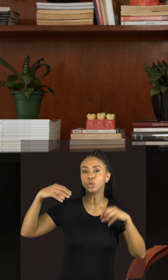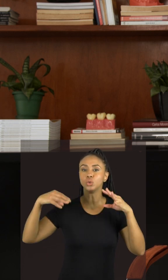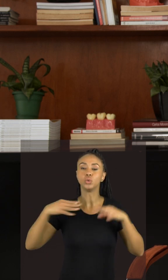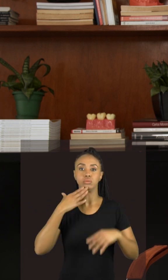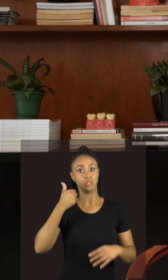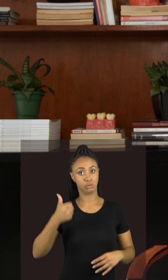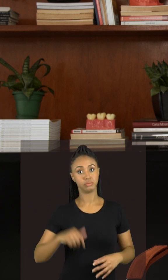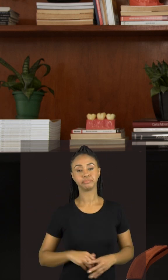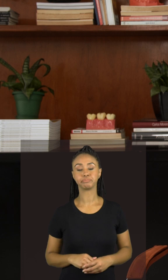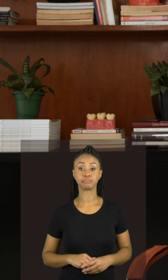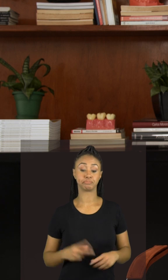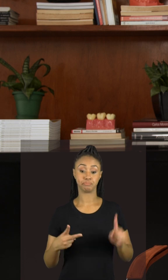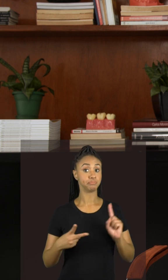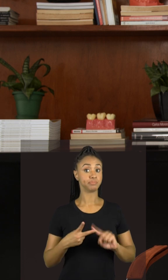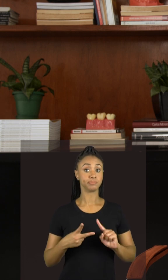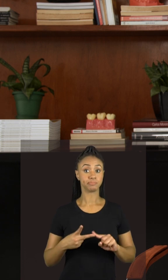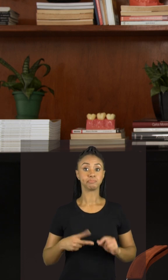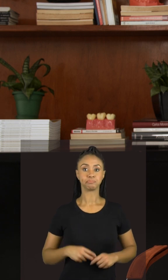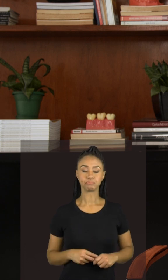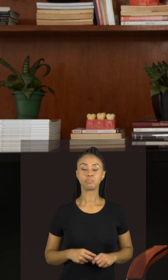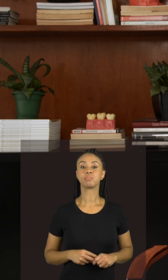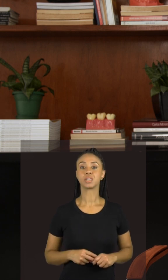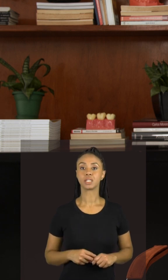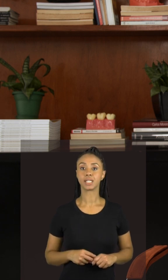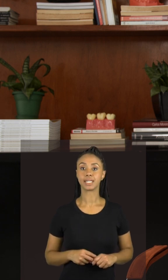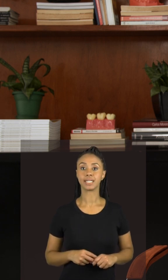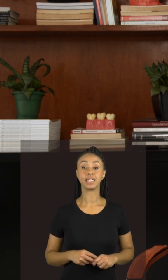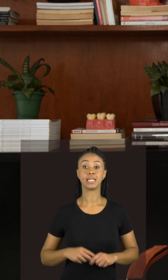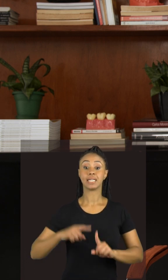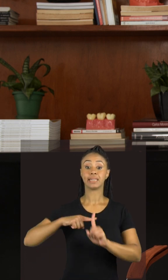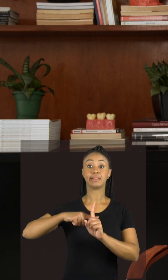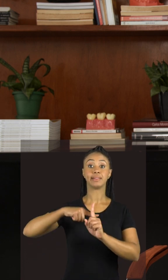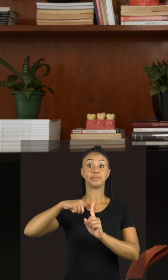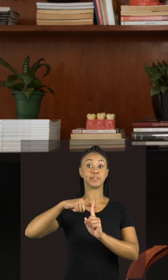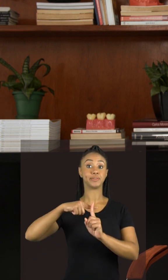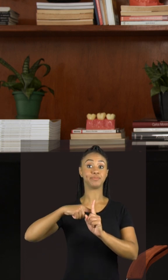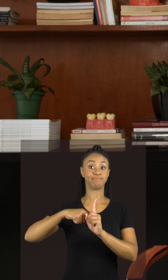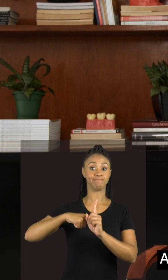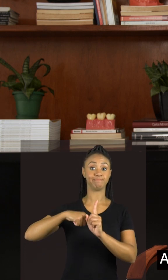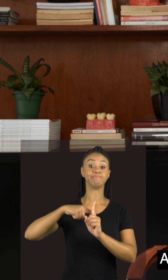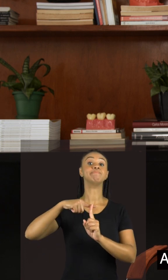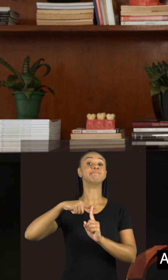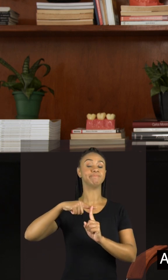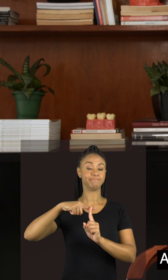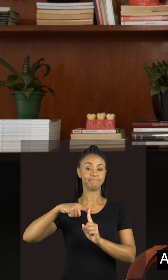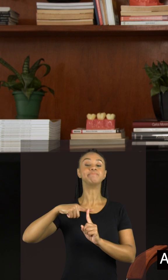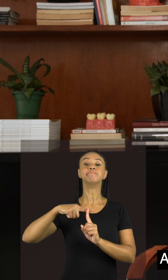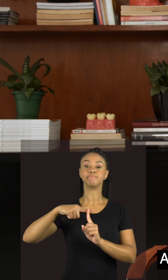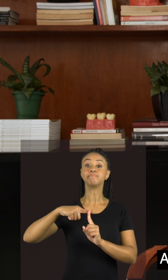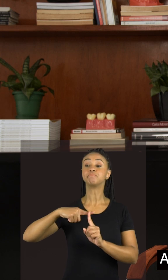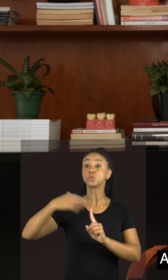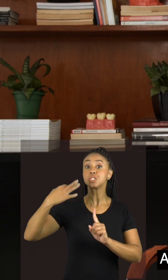mais ideal. Segundo, tem aí a questão da temperatura. A temperatura é